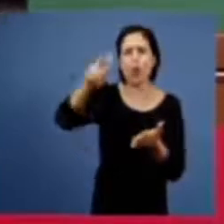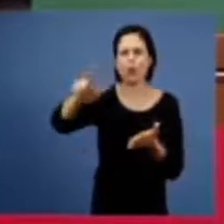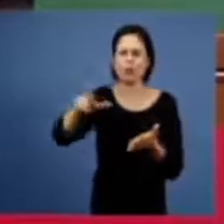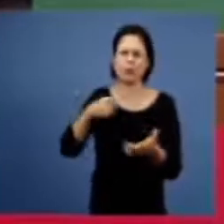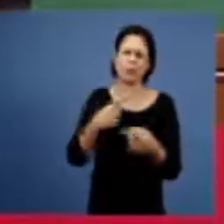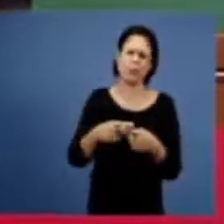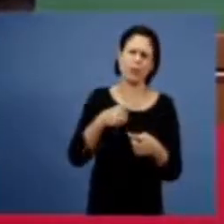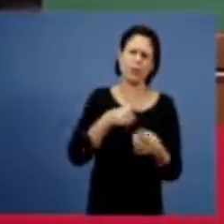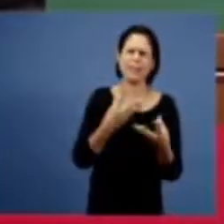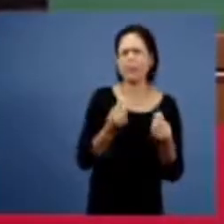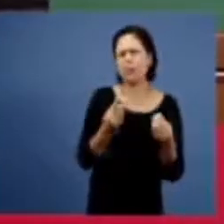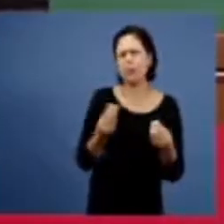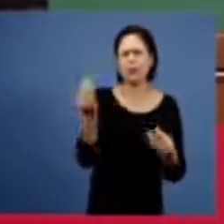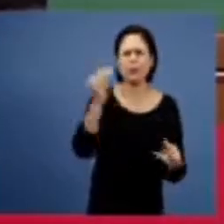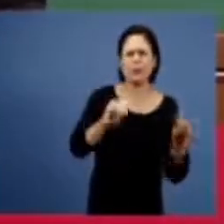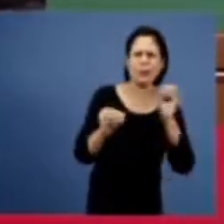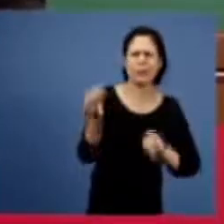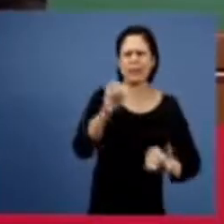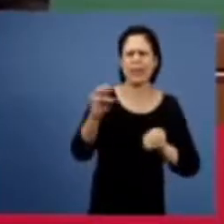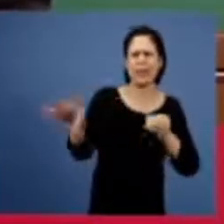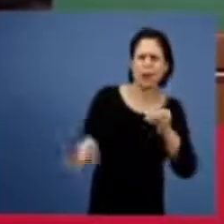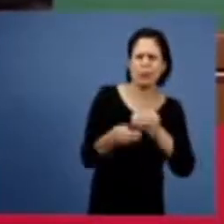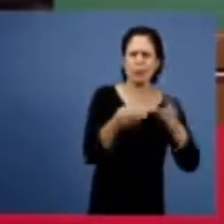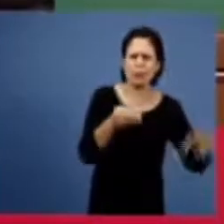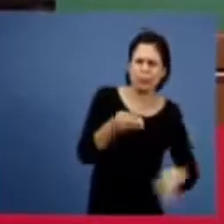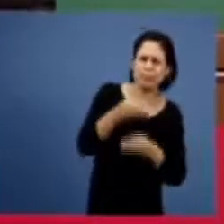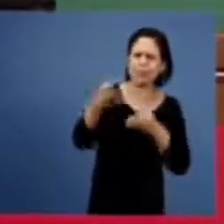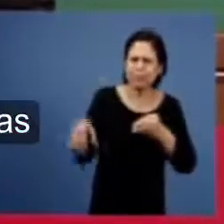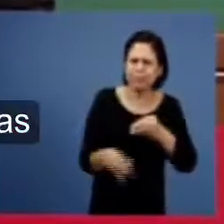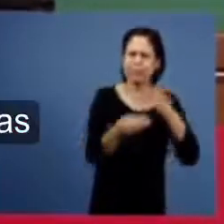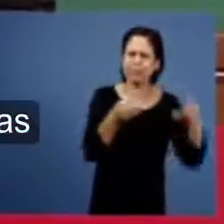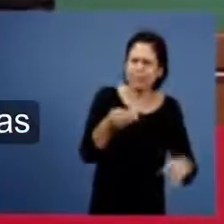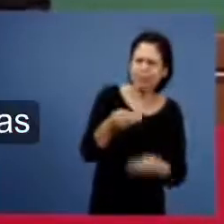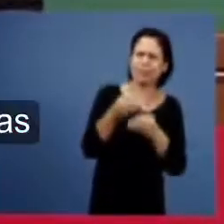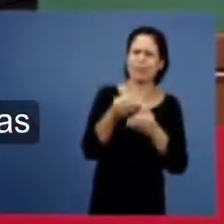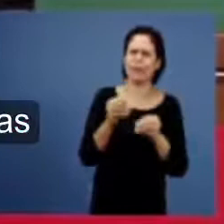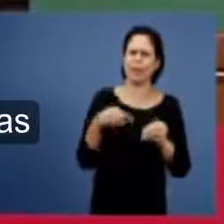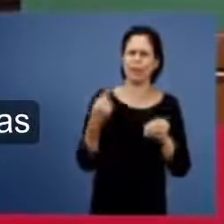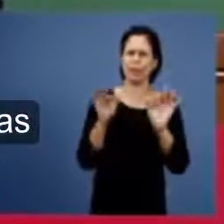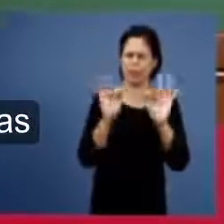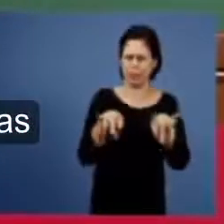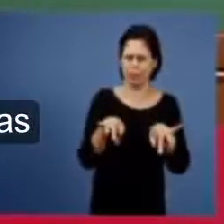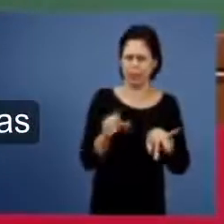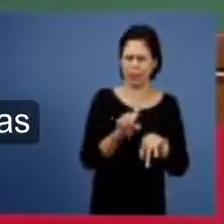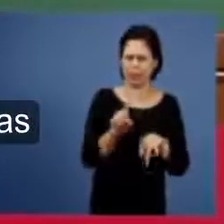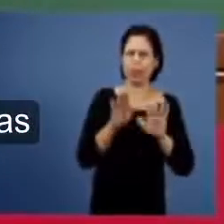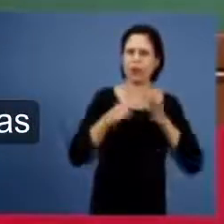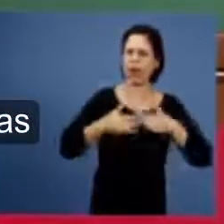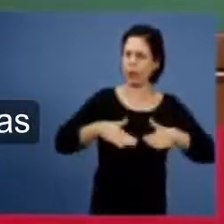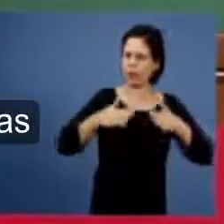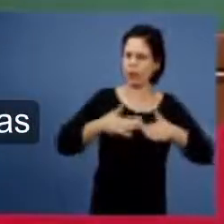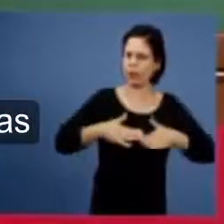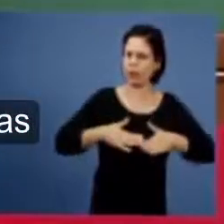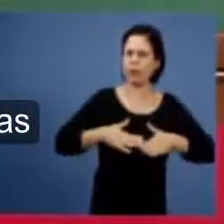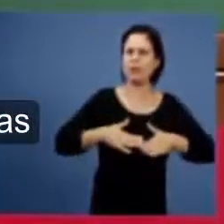temos muito que acrescentar mas nós não vamos terminar assim não qual foi